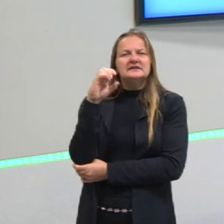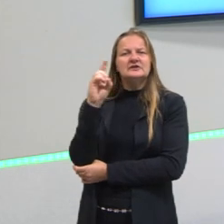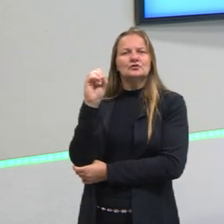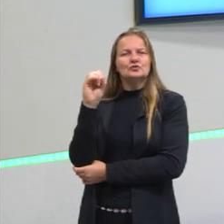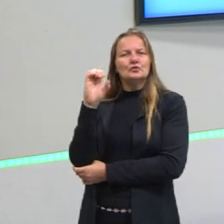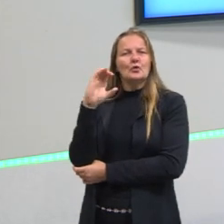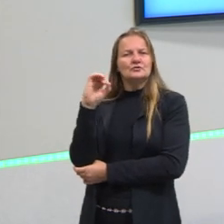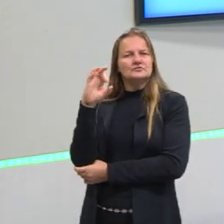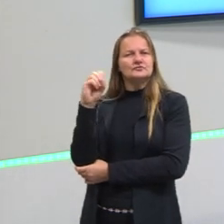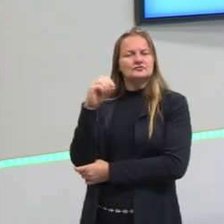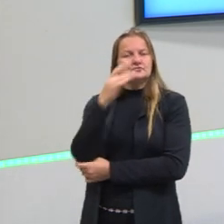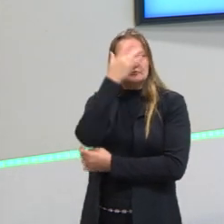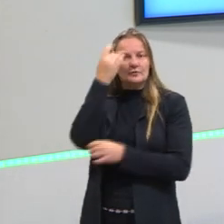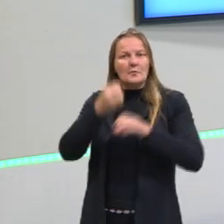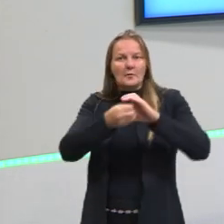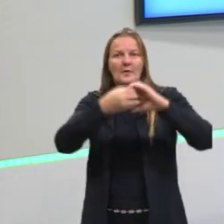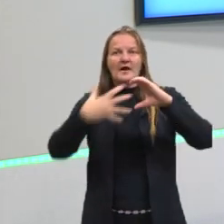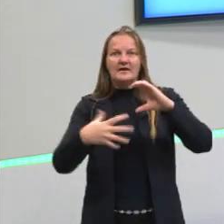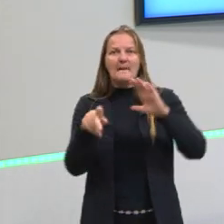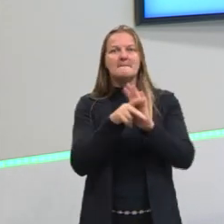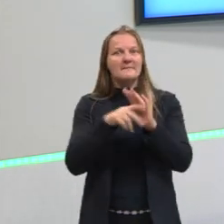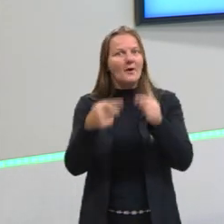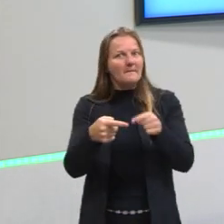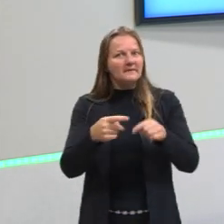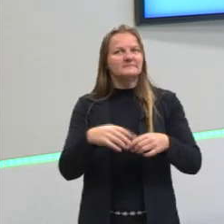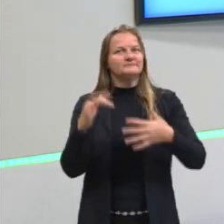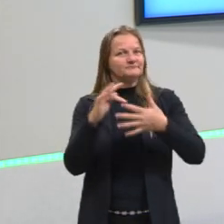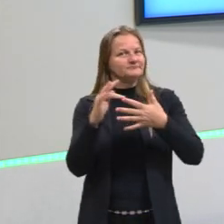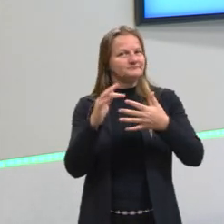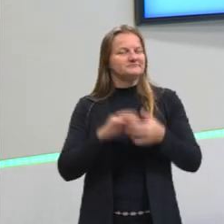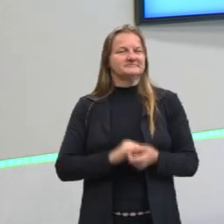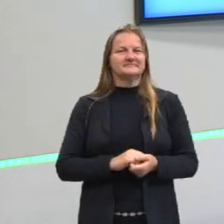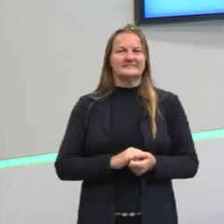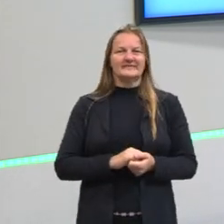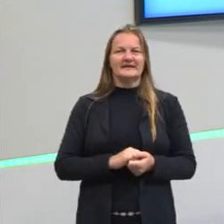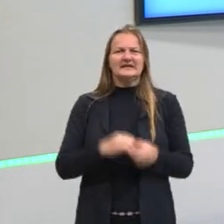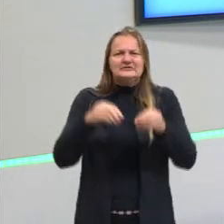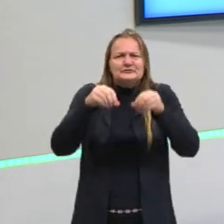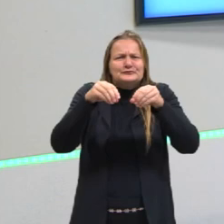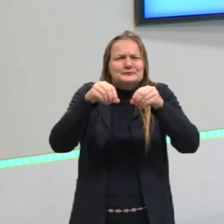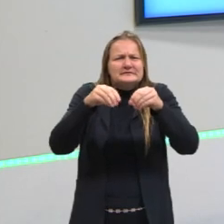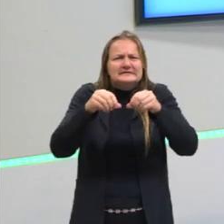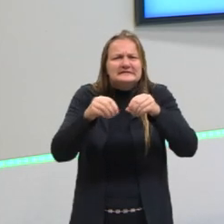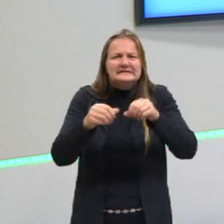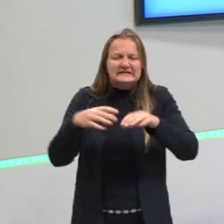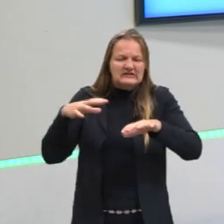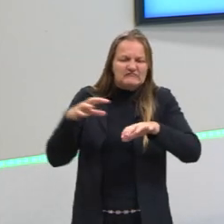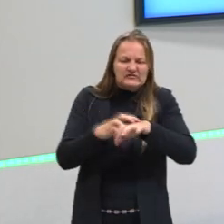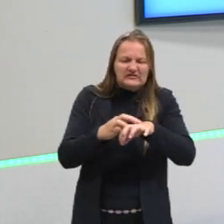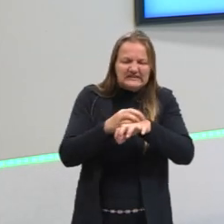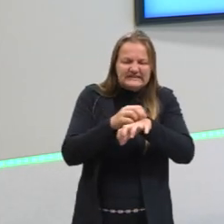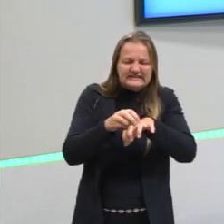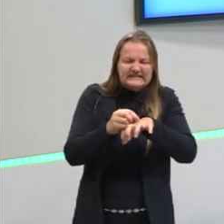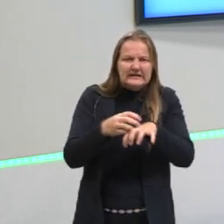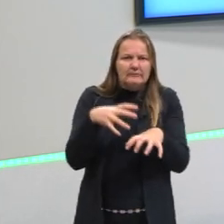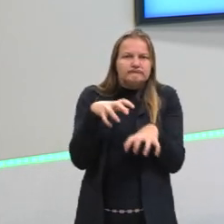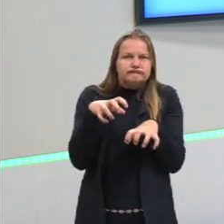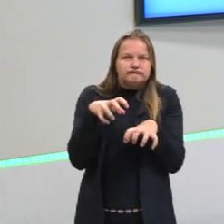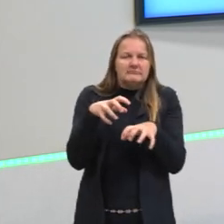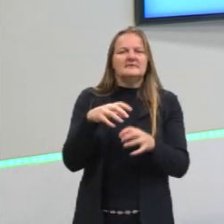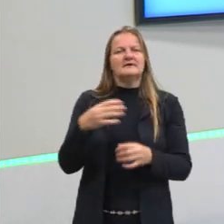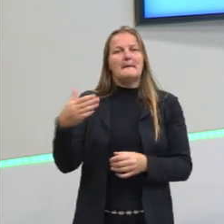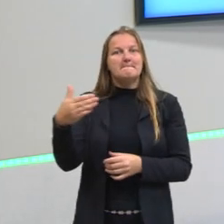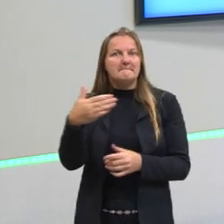dos indivíduos desse filo, tá? Então, são substâncias que atuam lá para paralisar a